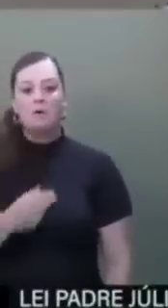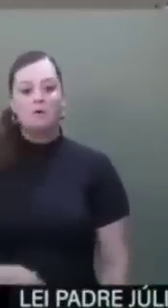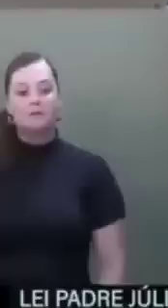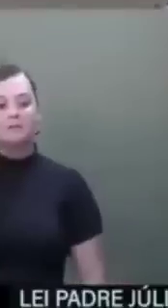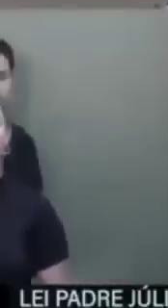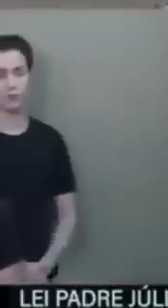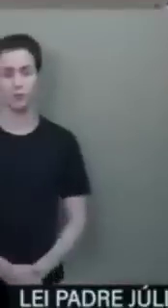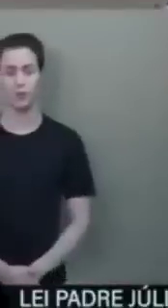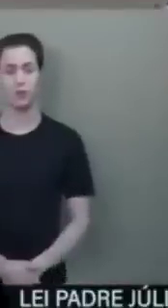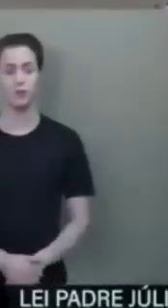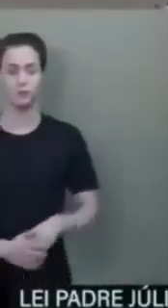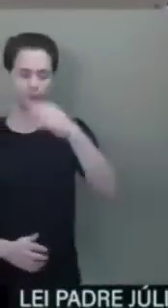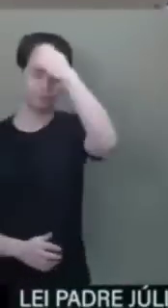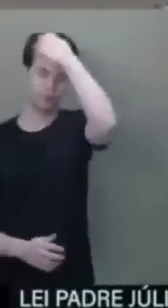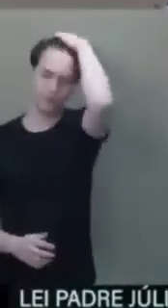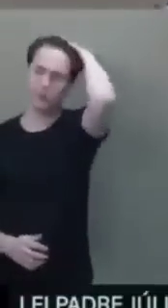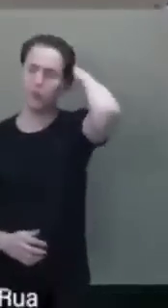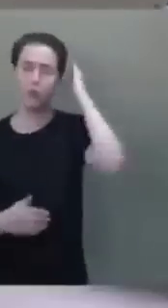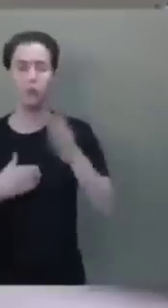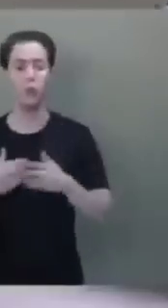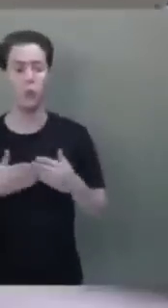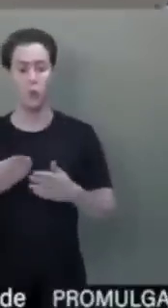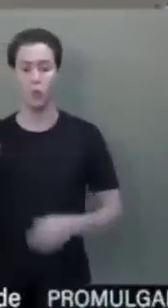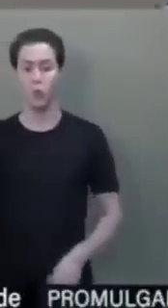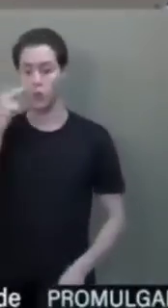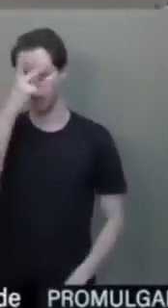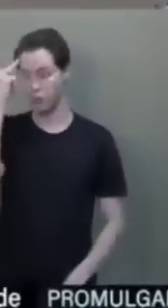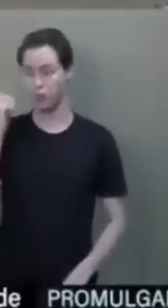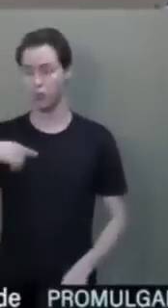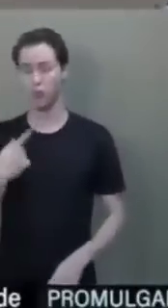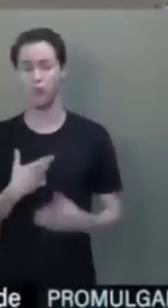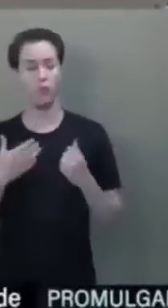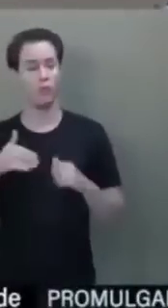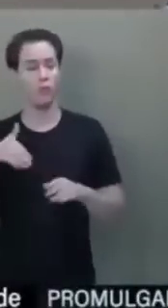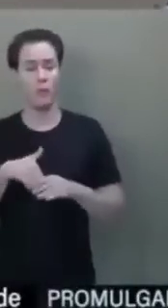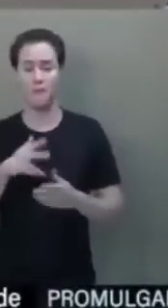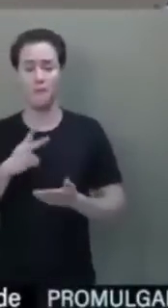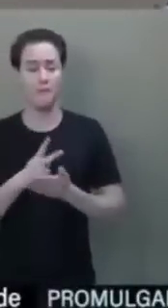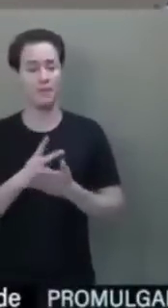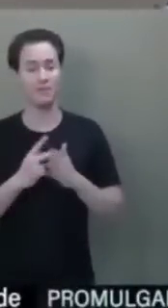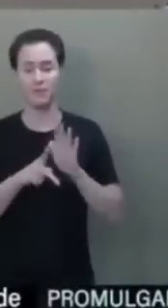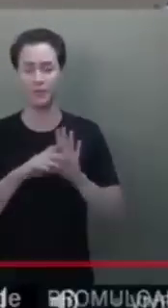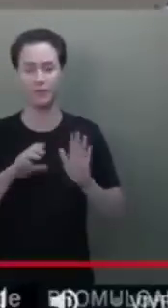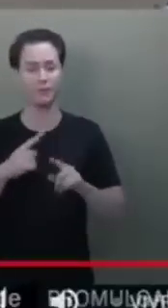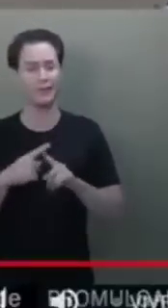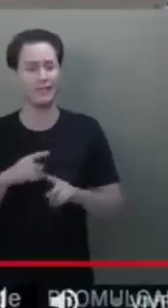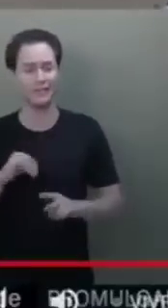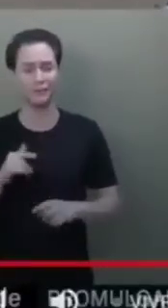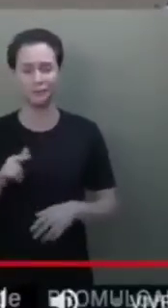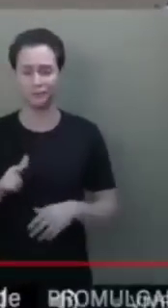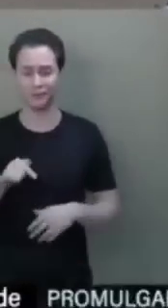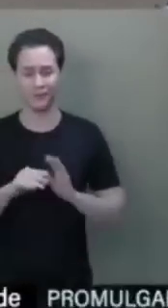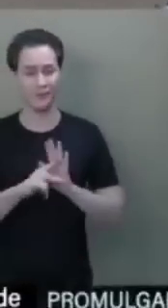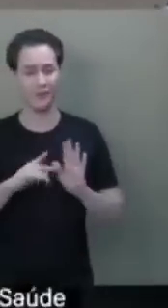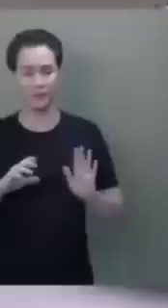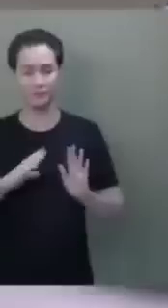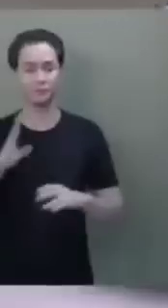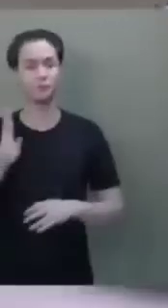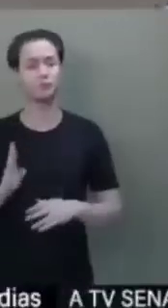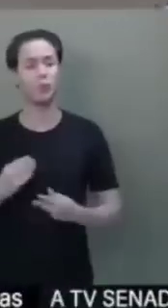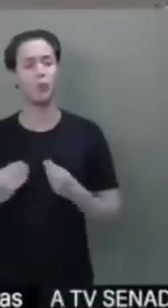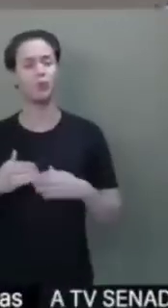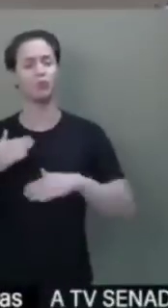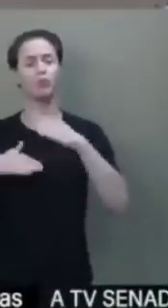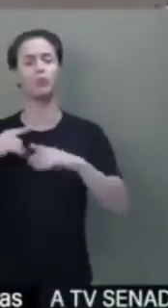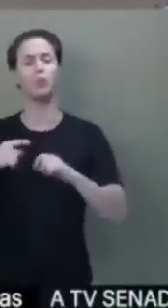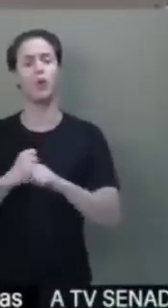Tronica ou qualquer outro, nós estaríamos votando aqui a mesma PEC. Porque, sem essa PEC, o Brasil não funcionaria no